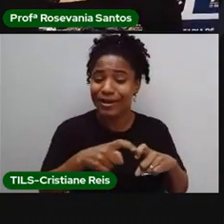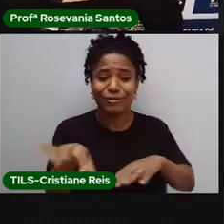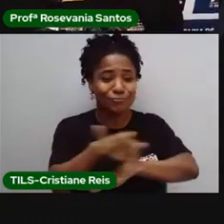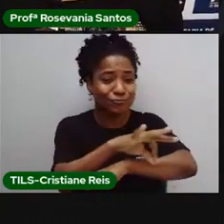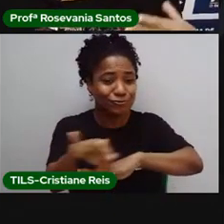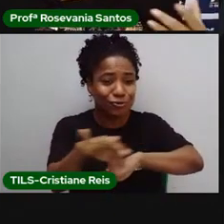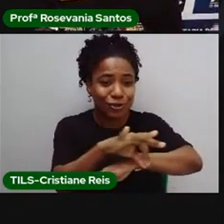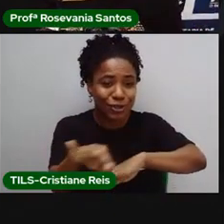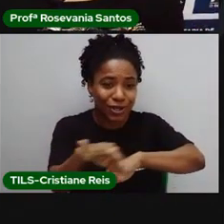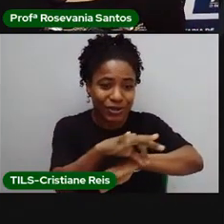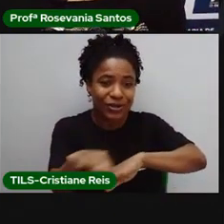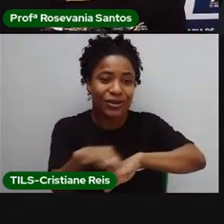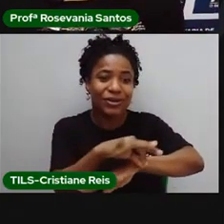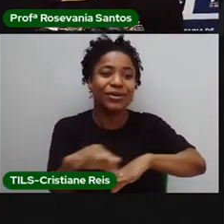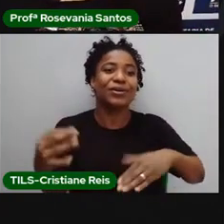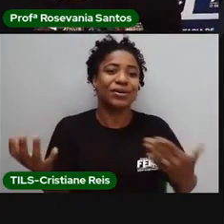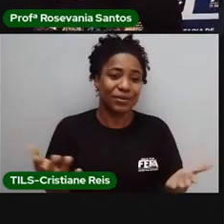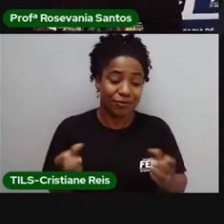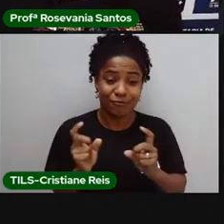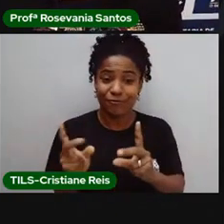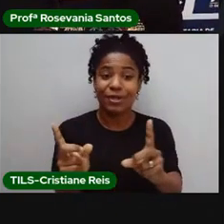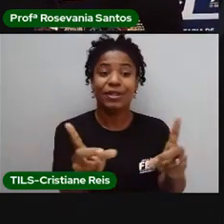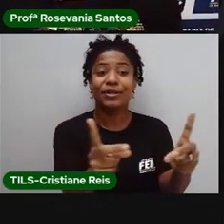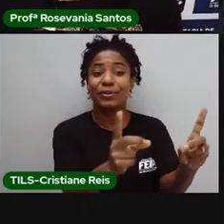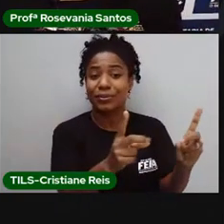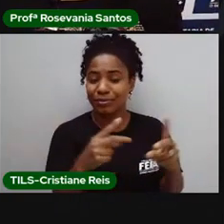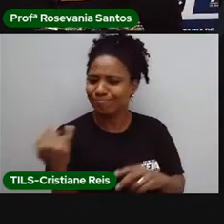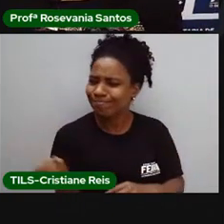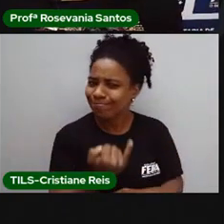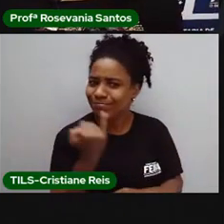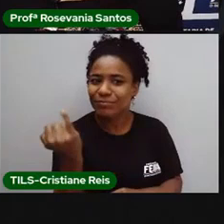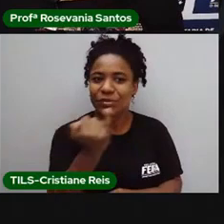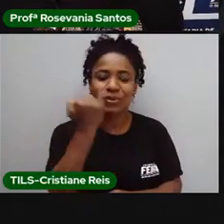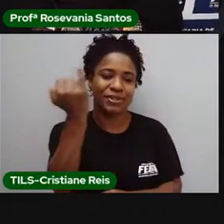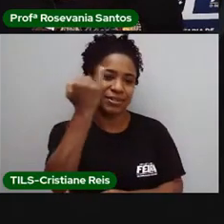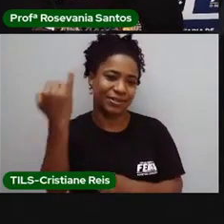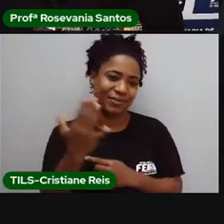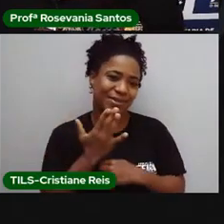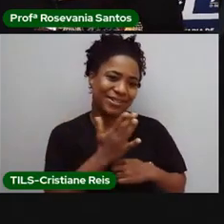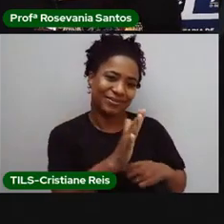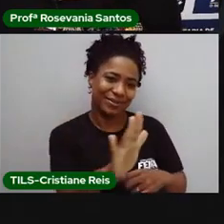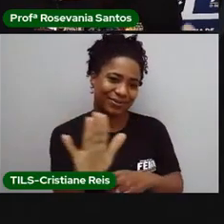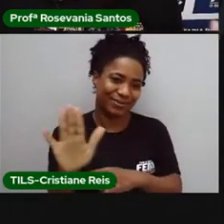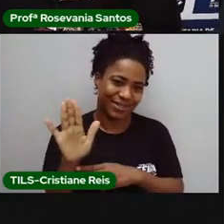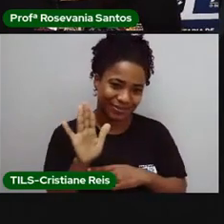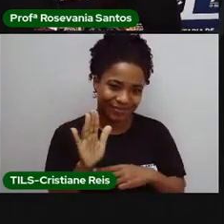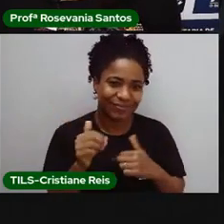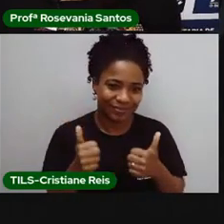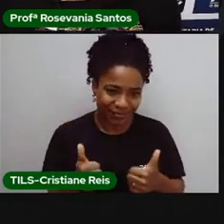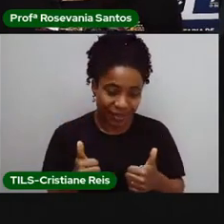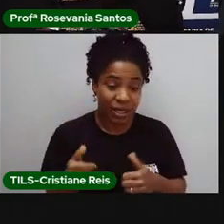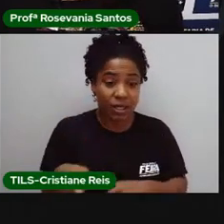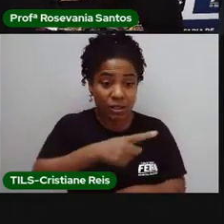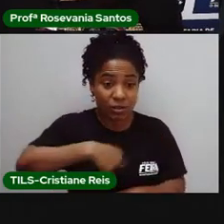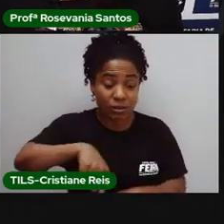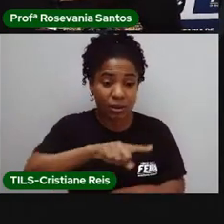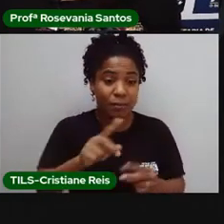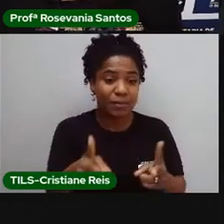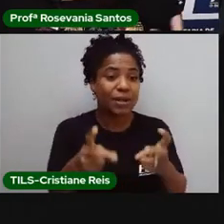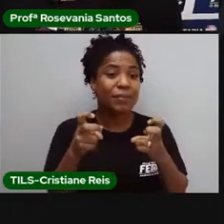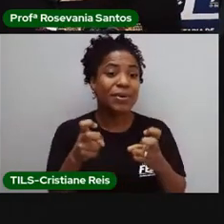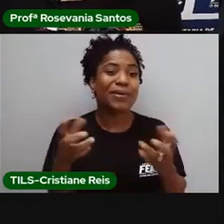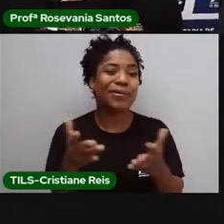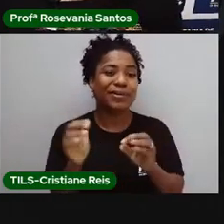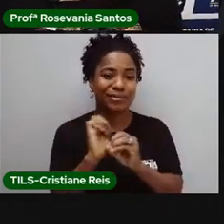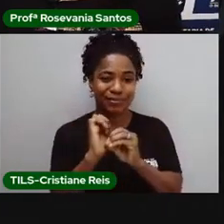engenheiros? Se não tivesse os vendedores? Então, é uma parcela importante da população. E a gente percebeu nesse período de pandemia